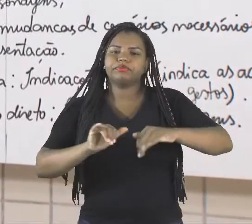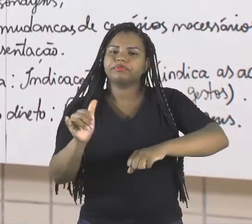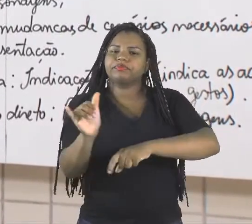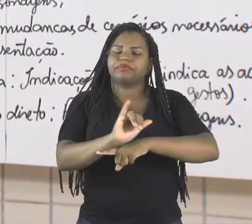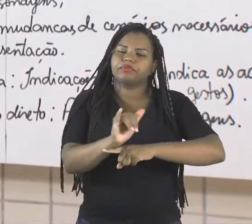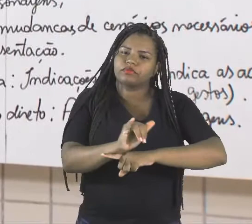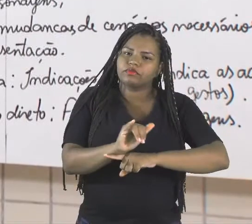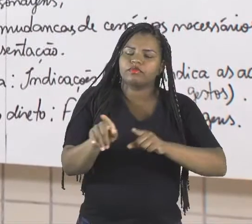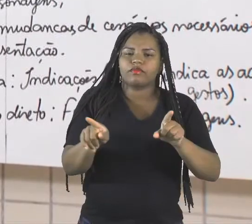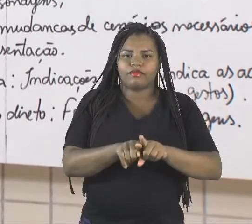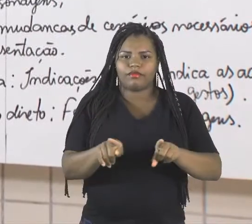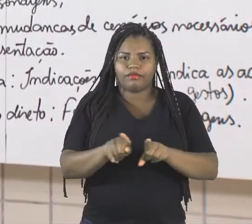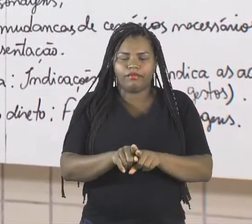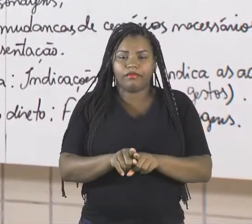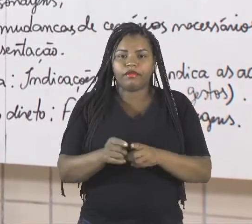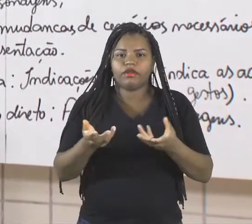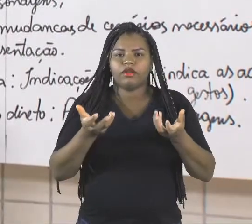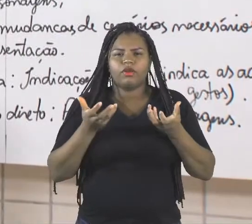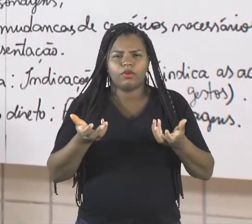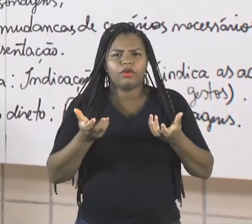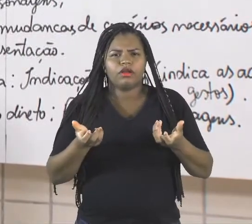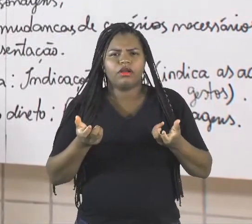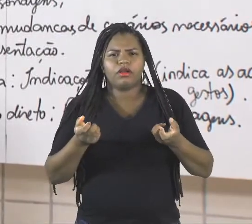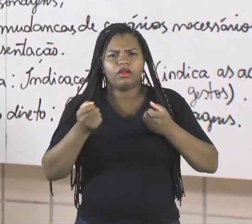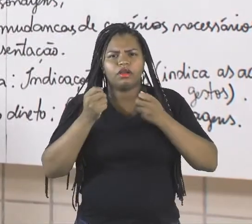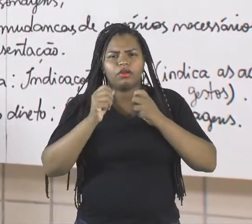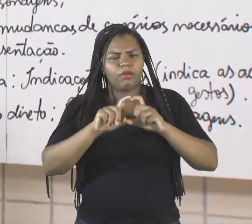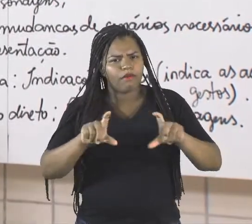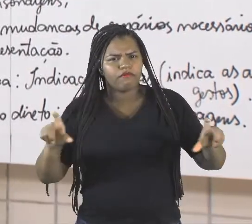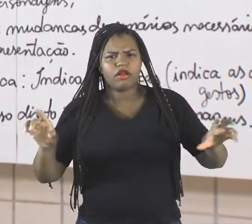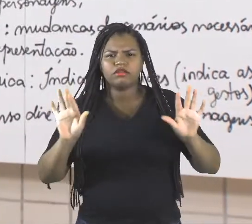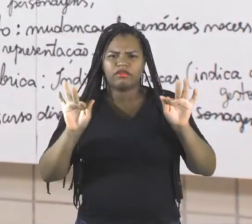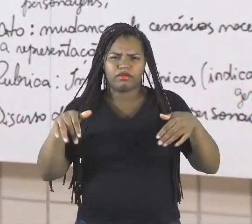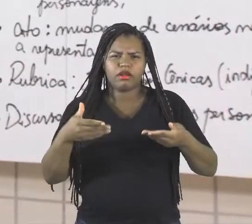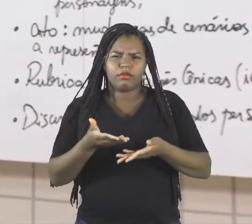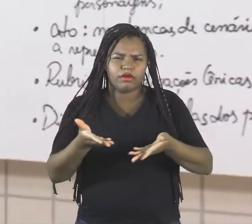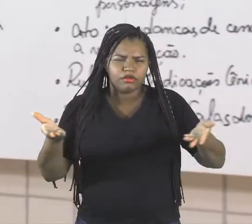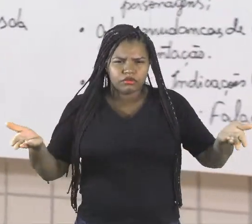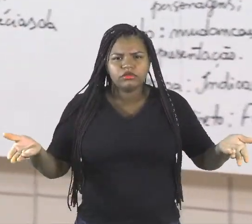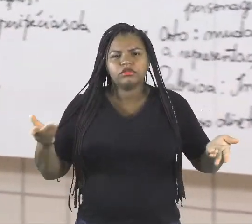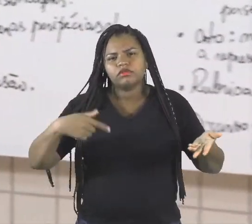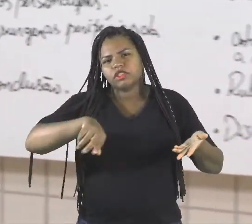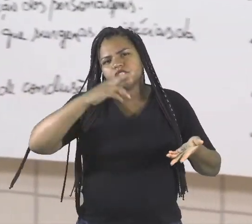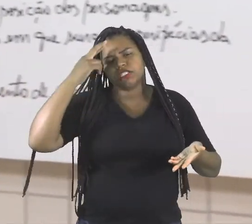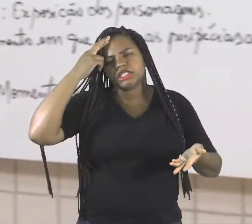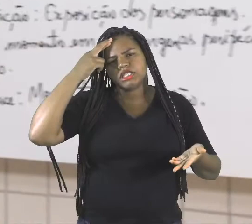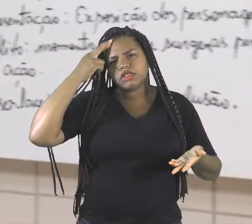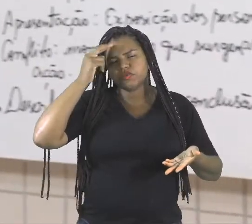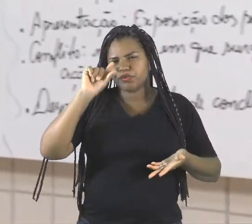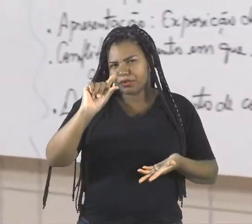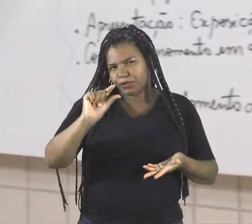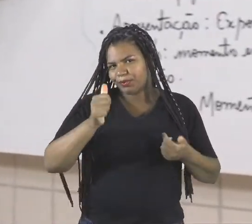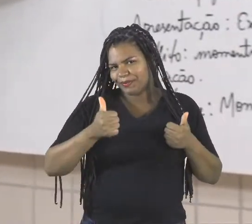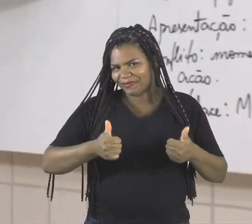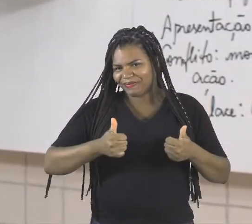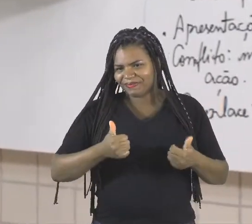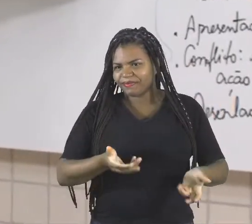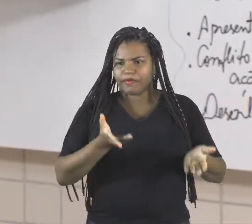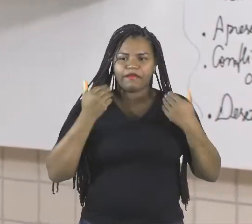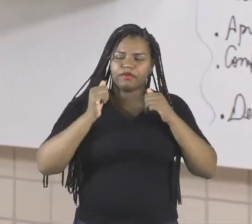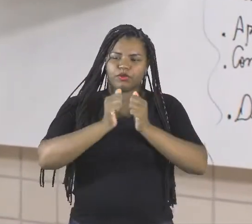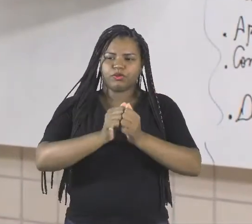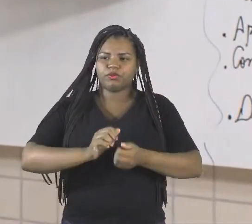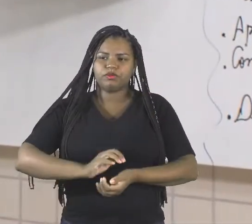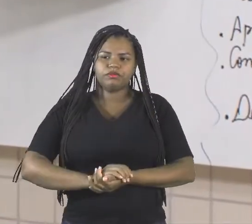também. E eu quero deixar uma frase também final para vocês refletirem um pouquinho, tá bom? Venham aqui comigo.